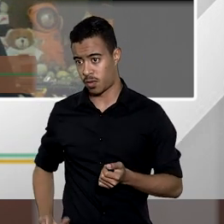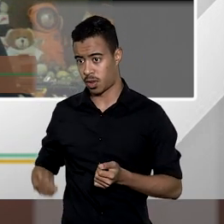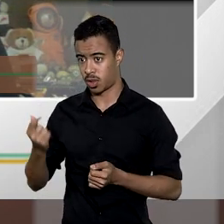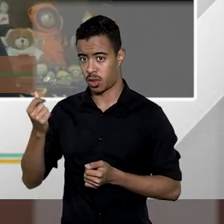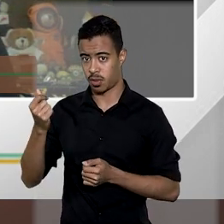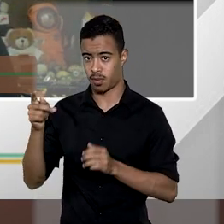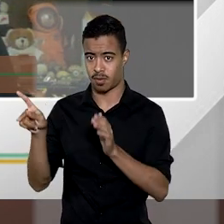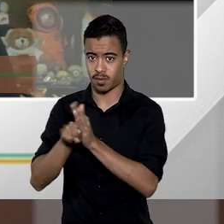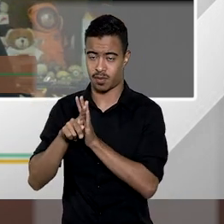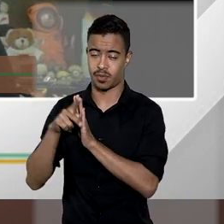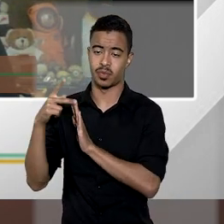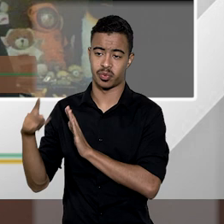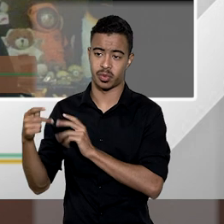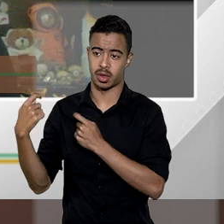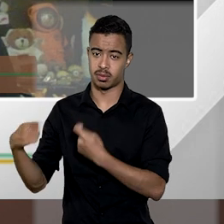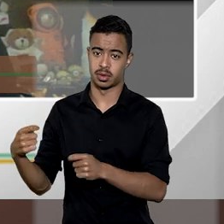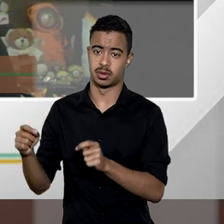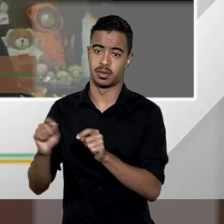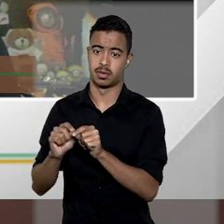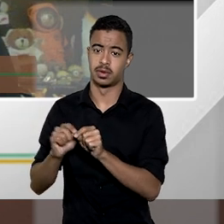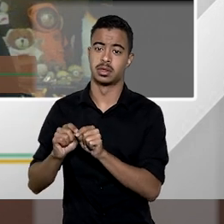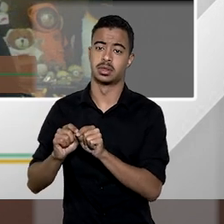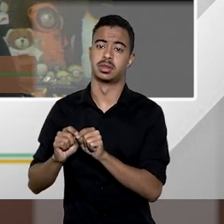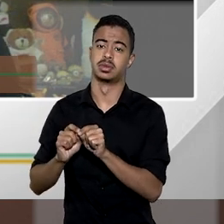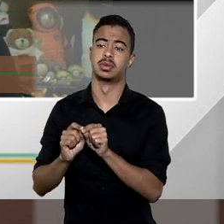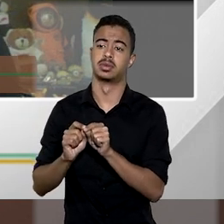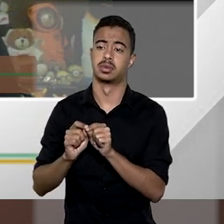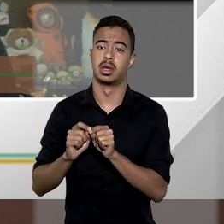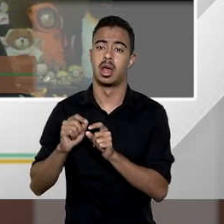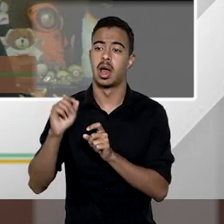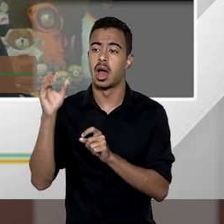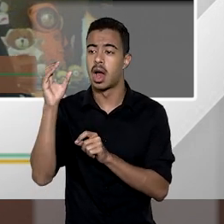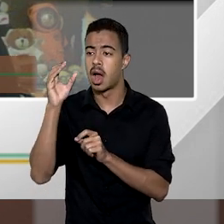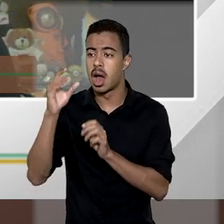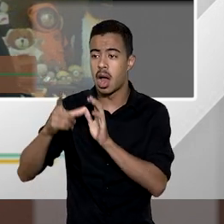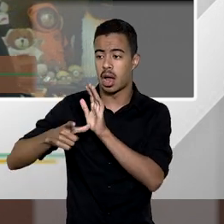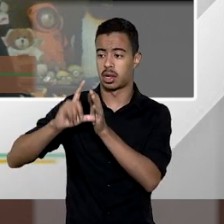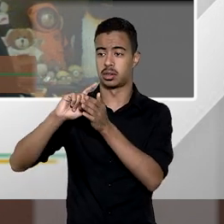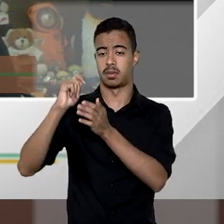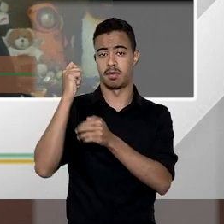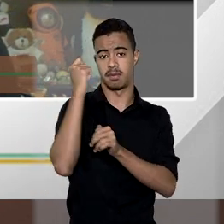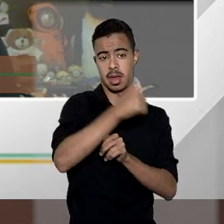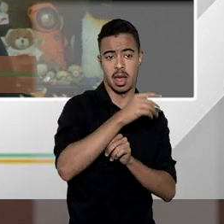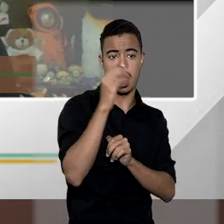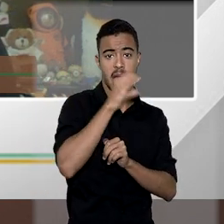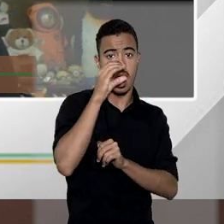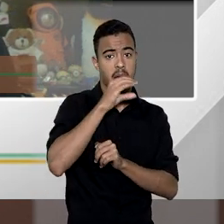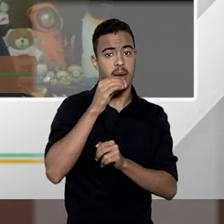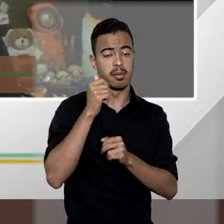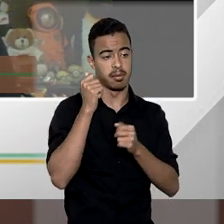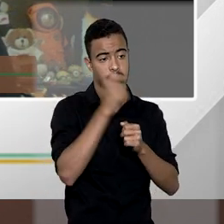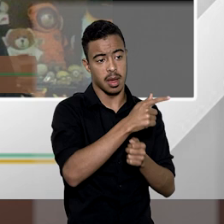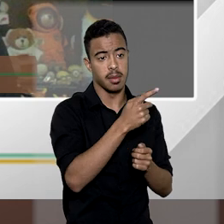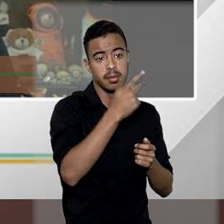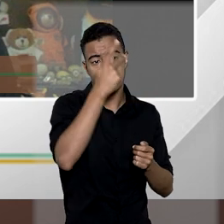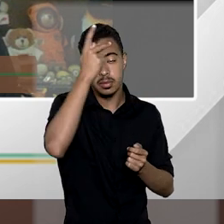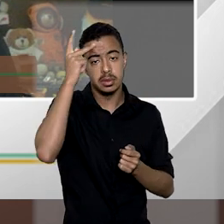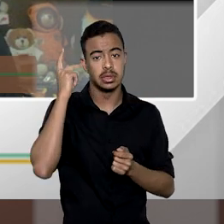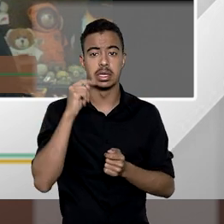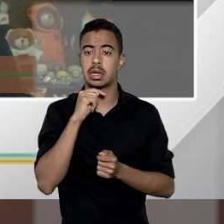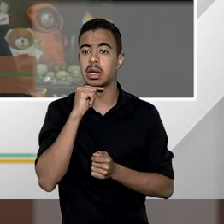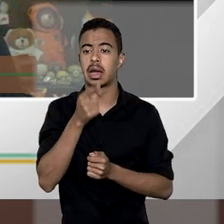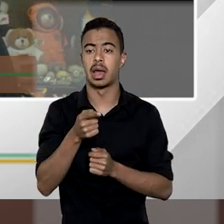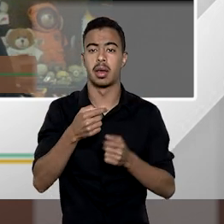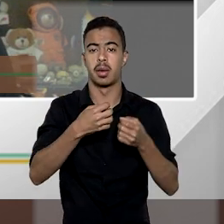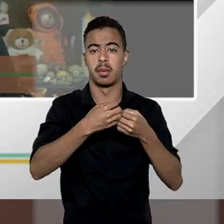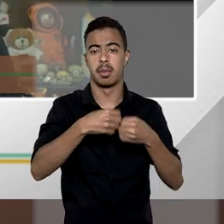públicos devem fazer efetivável o adiantamento dos honorários periciais na medida em que ninguém